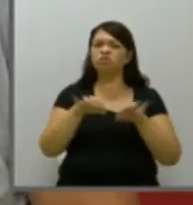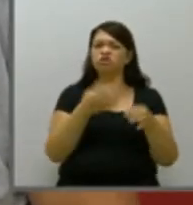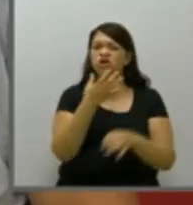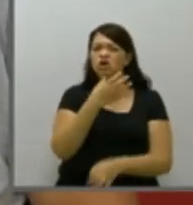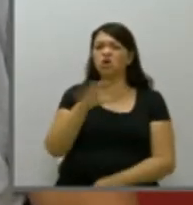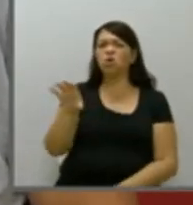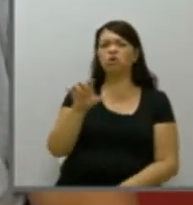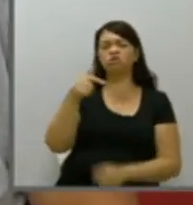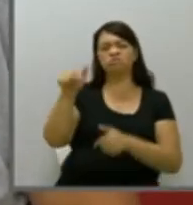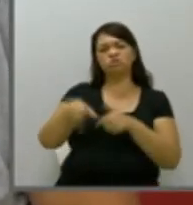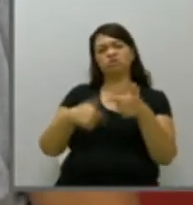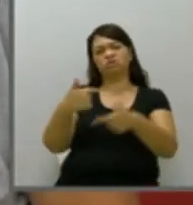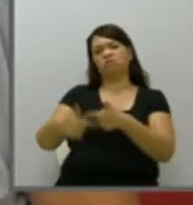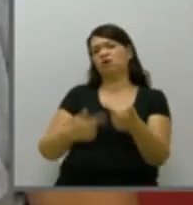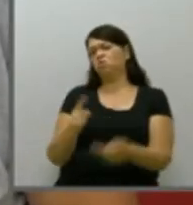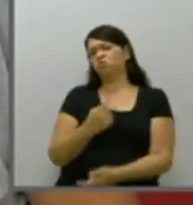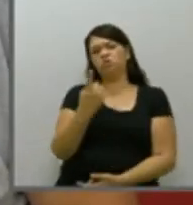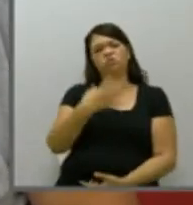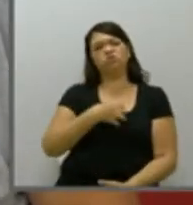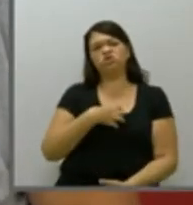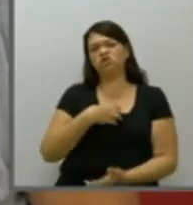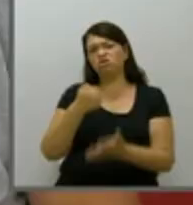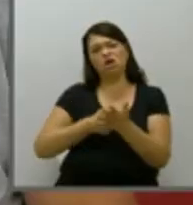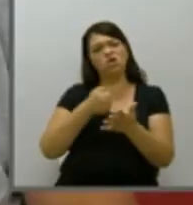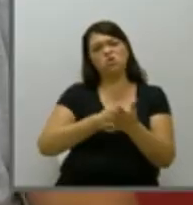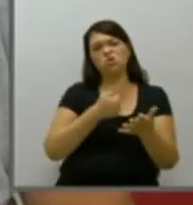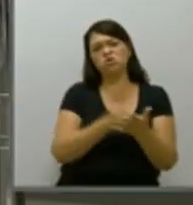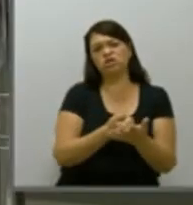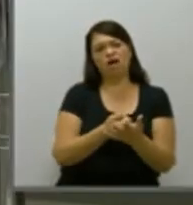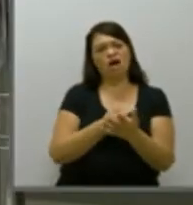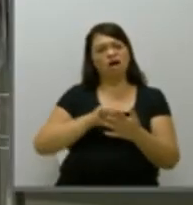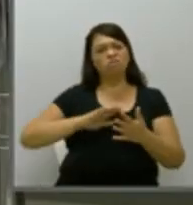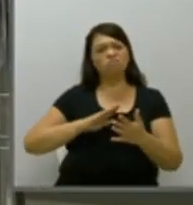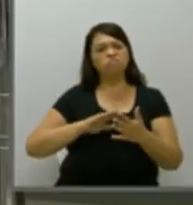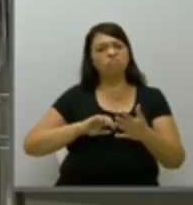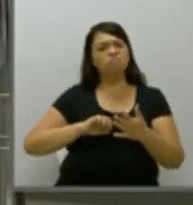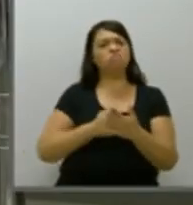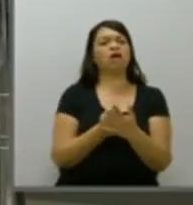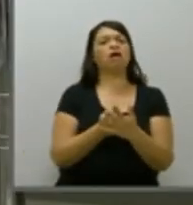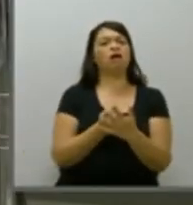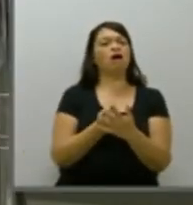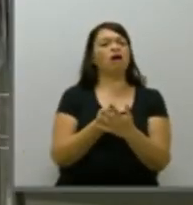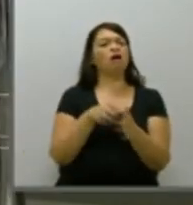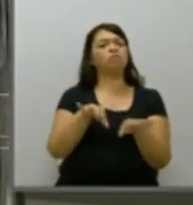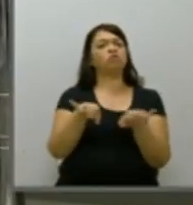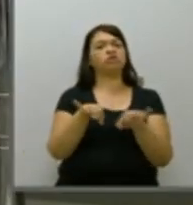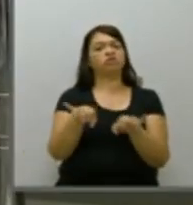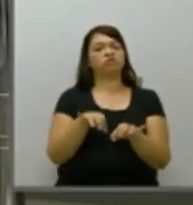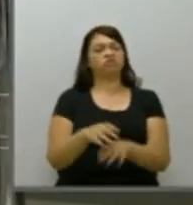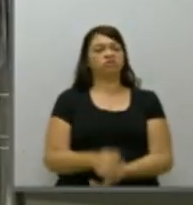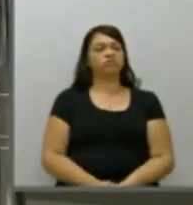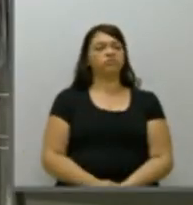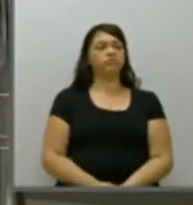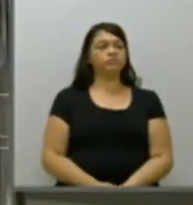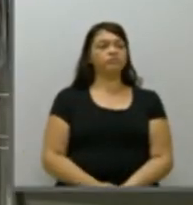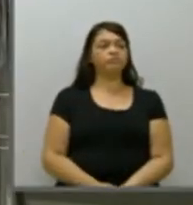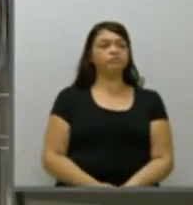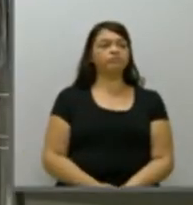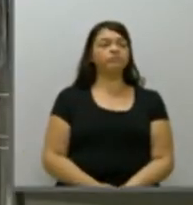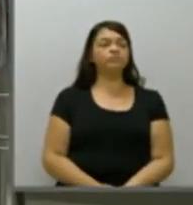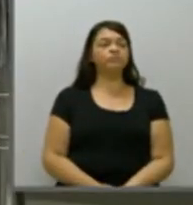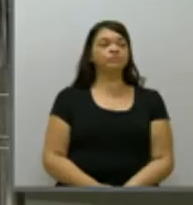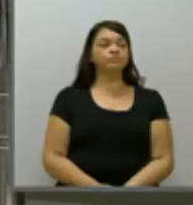os trabalhadores. É a única forma dos trabalhadores é indo à luta para barrar esses ataques. Ok, candidato, o senhor tem 30 segundos para perguntar ao candidato Rafael ou ao candidato Walter.